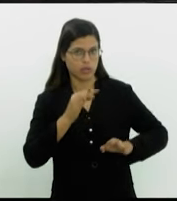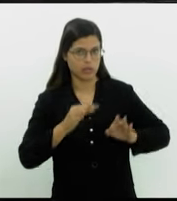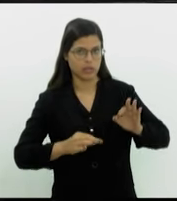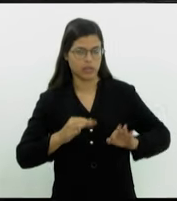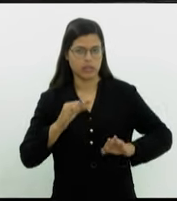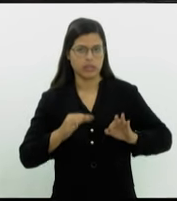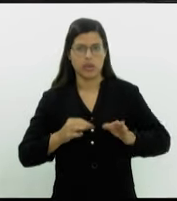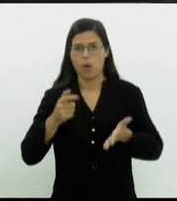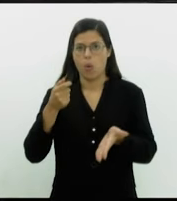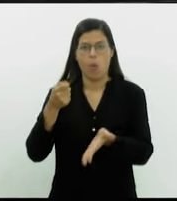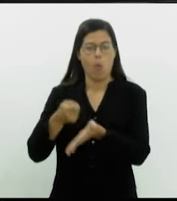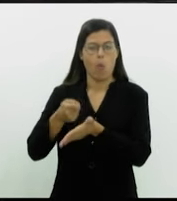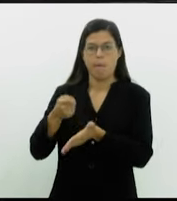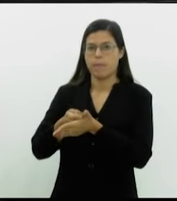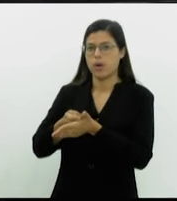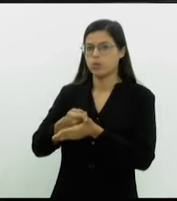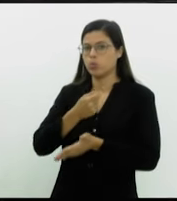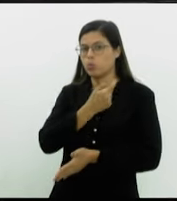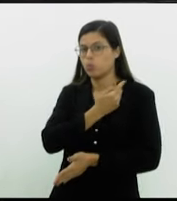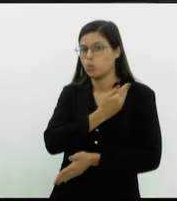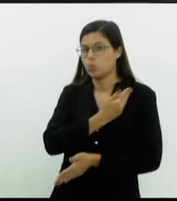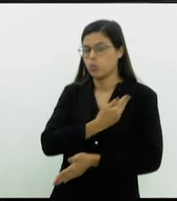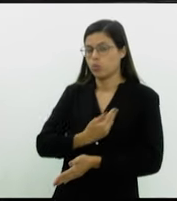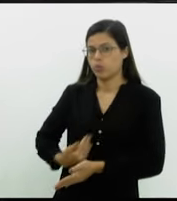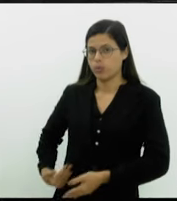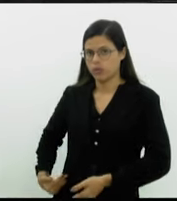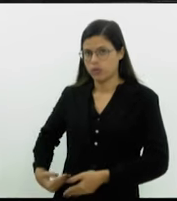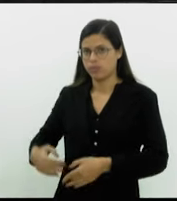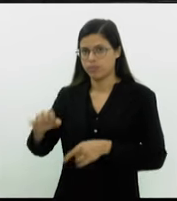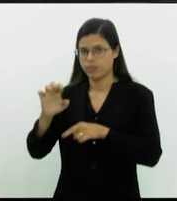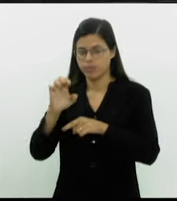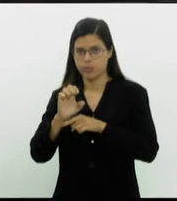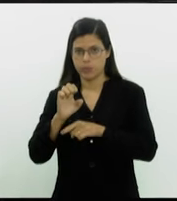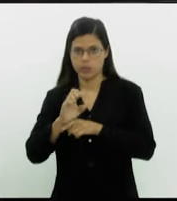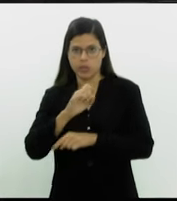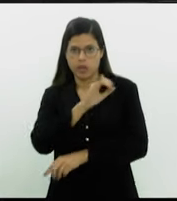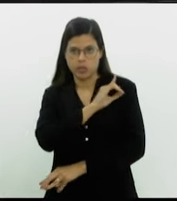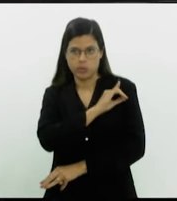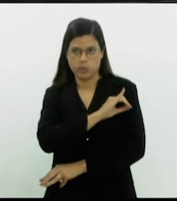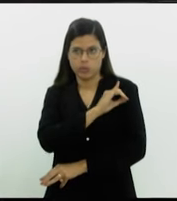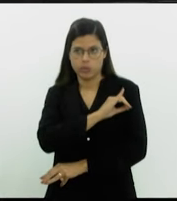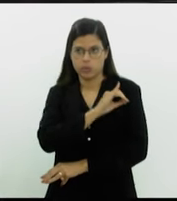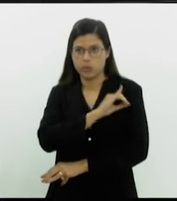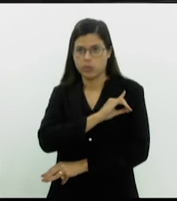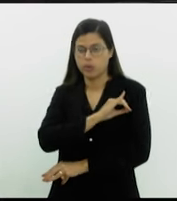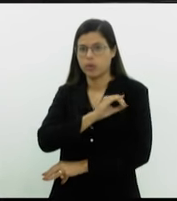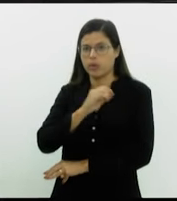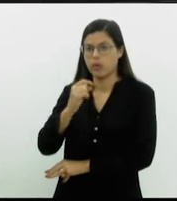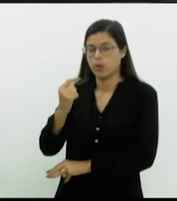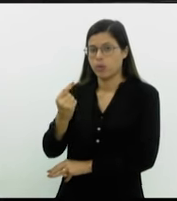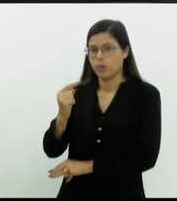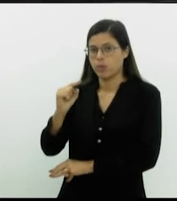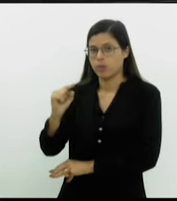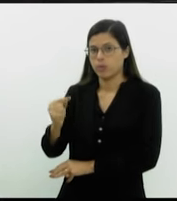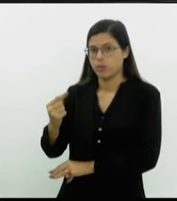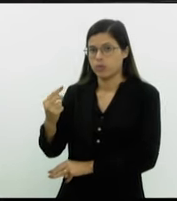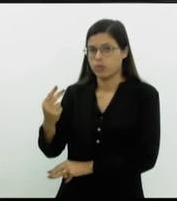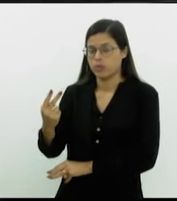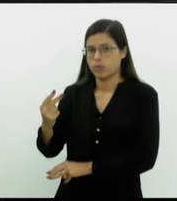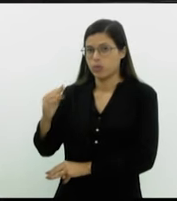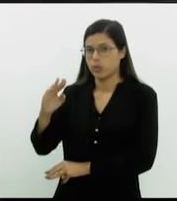cobrando do governo do Estado 1,2 bilhão de reais,